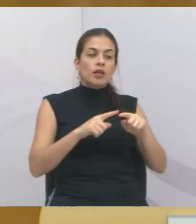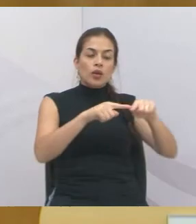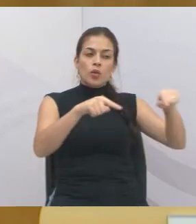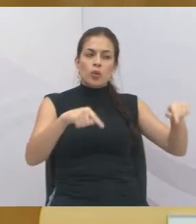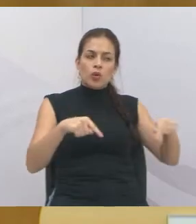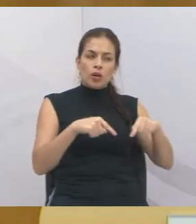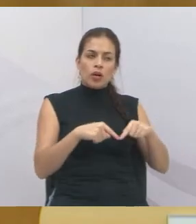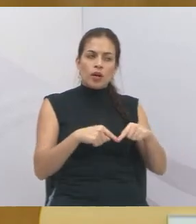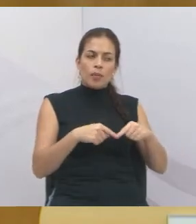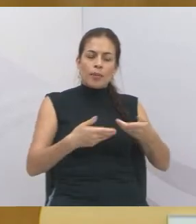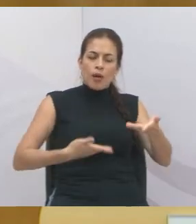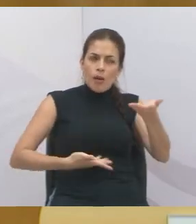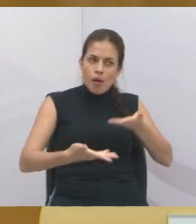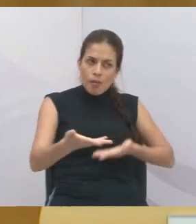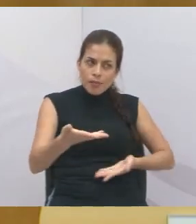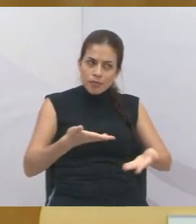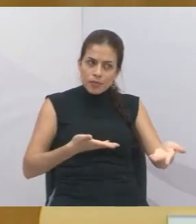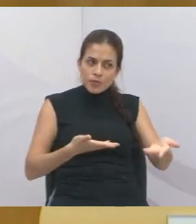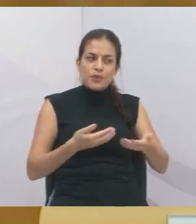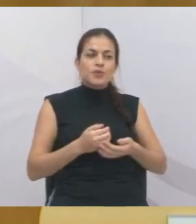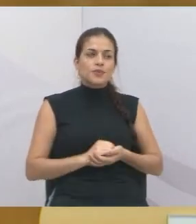à sua disposição. Muito obrigado.